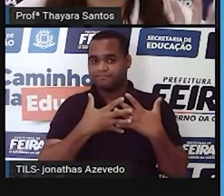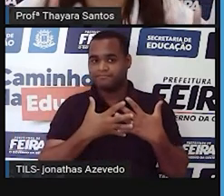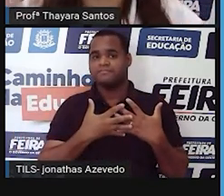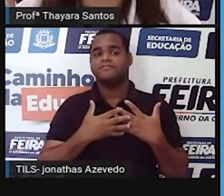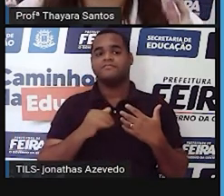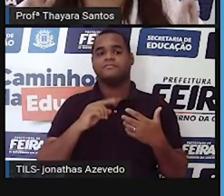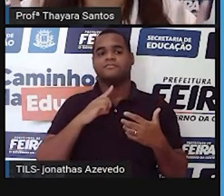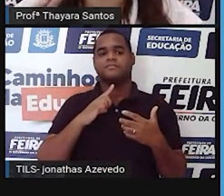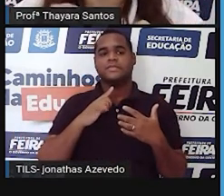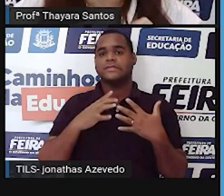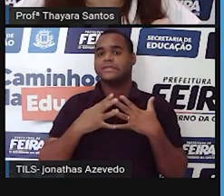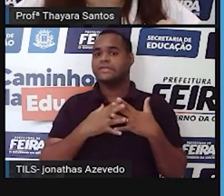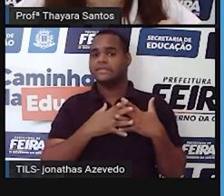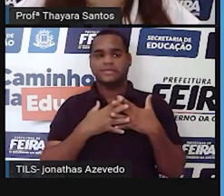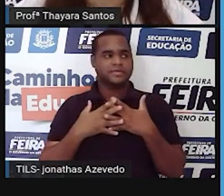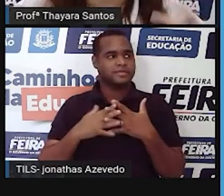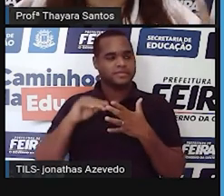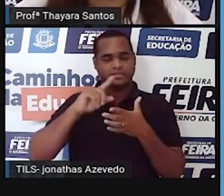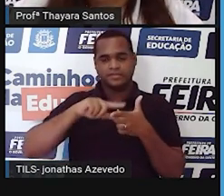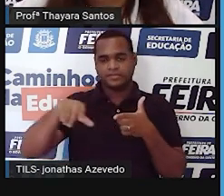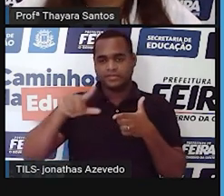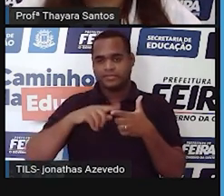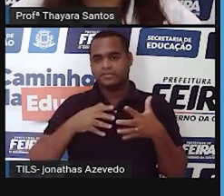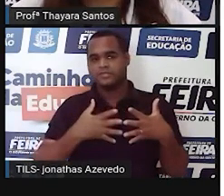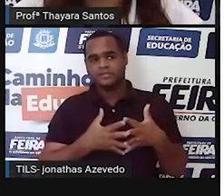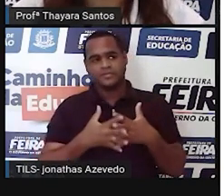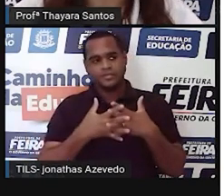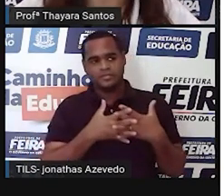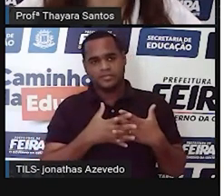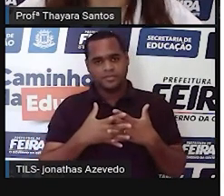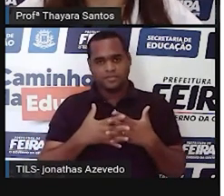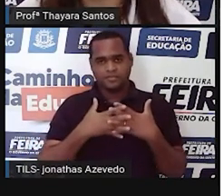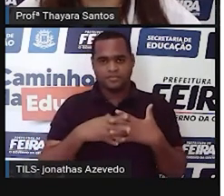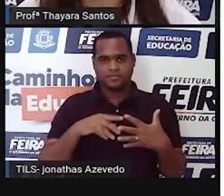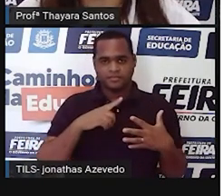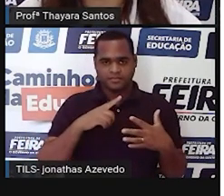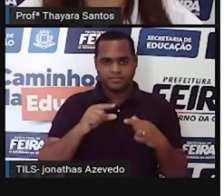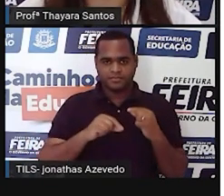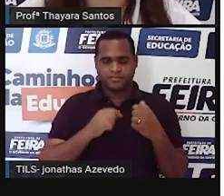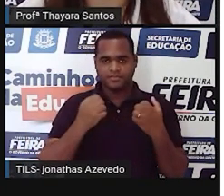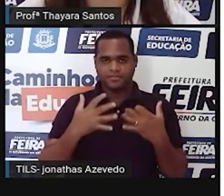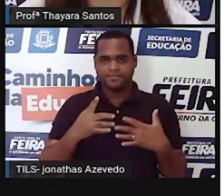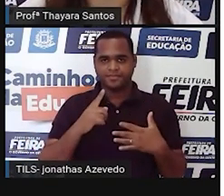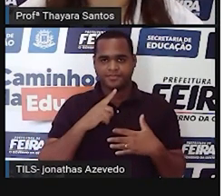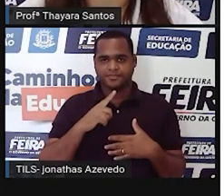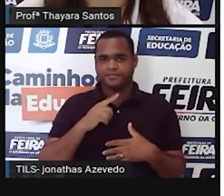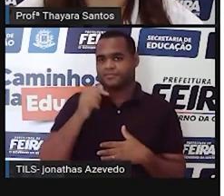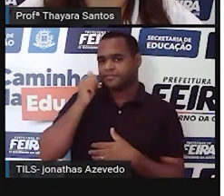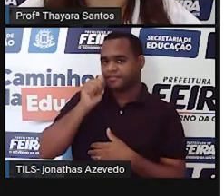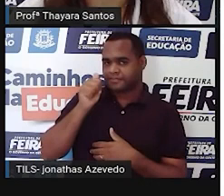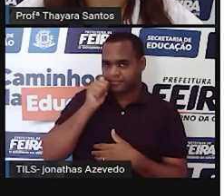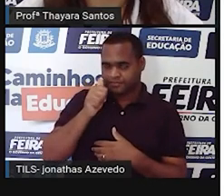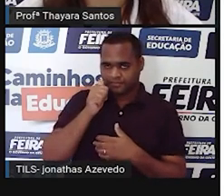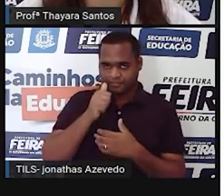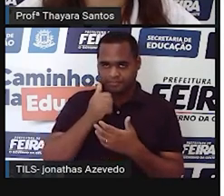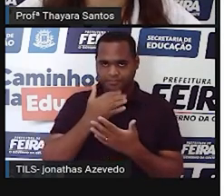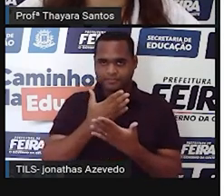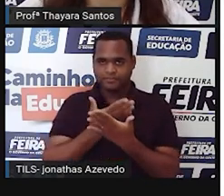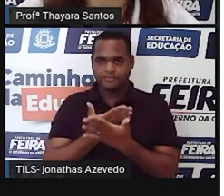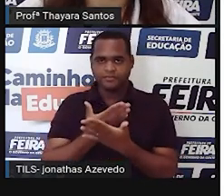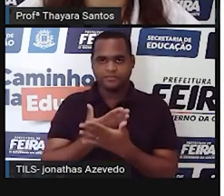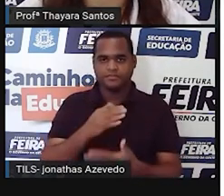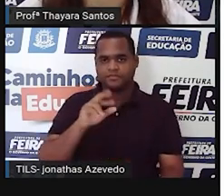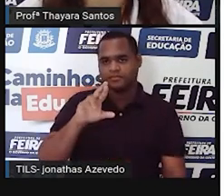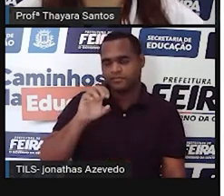rolou aí uma confusão. Por quê? Existia uma mulher que é chamada de Rosalind Franklin. Ela fazia